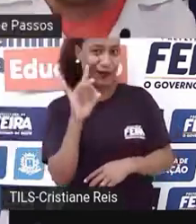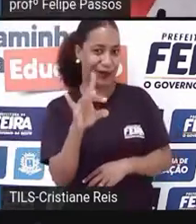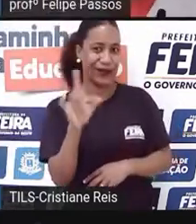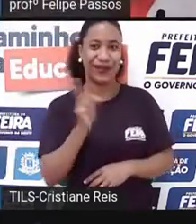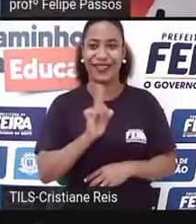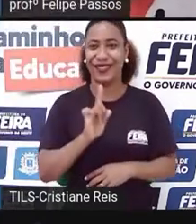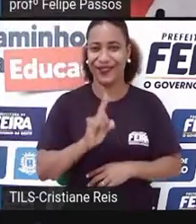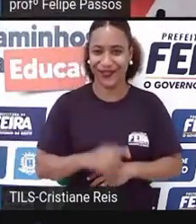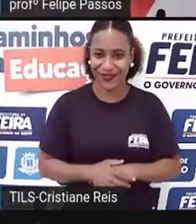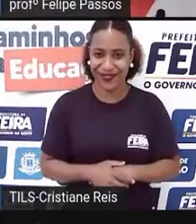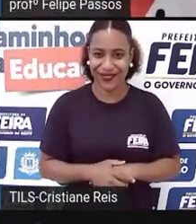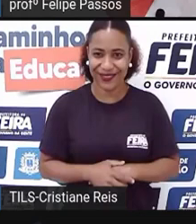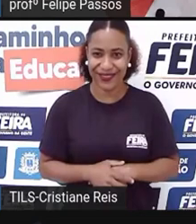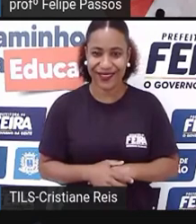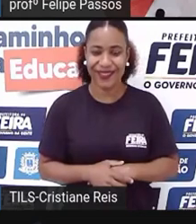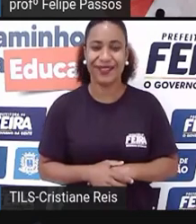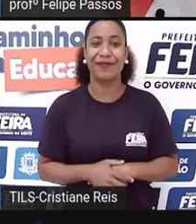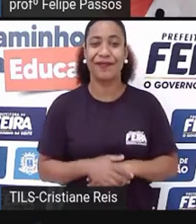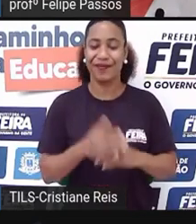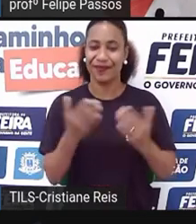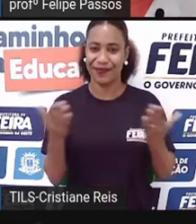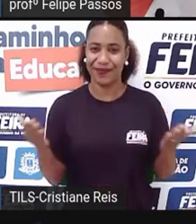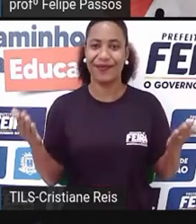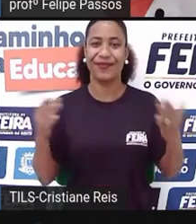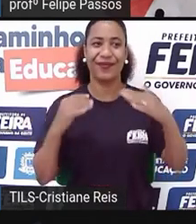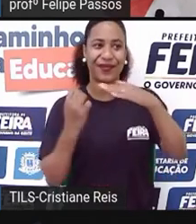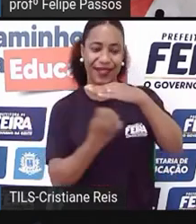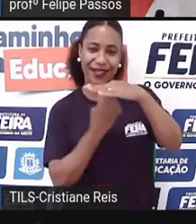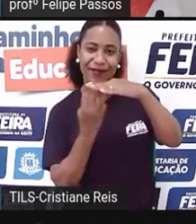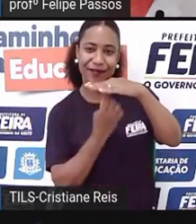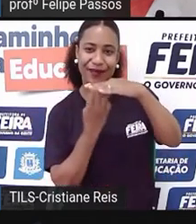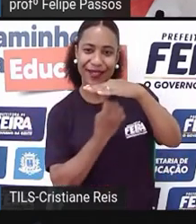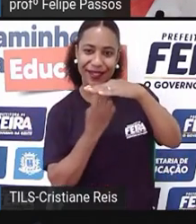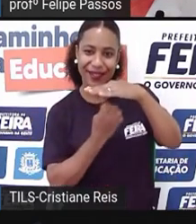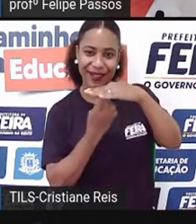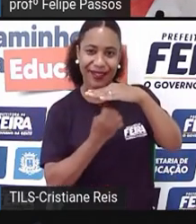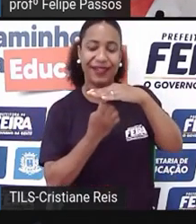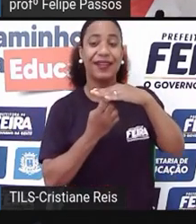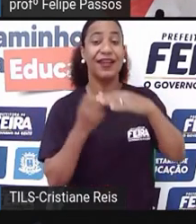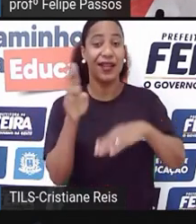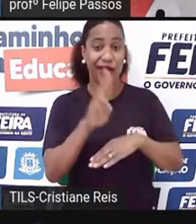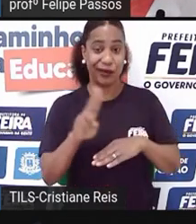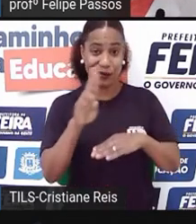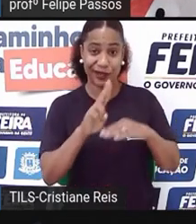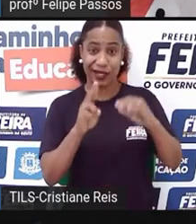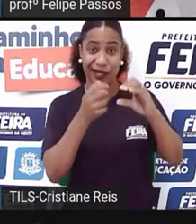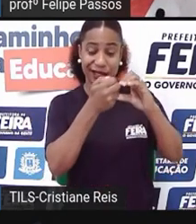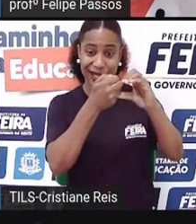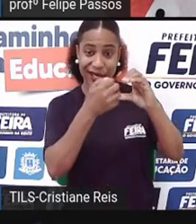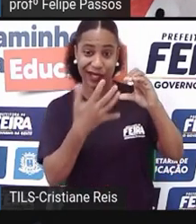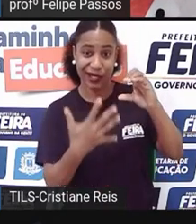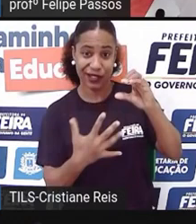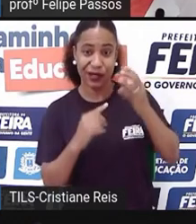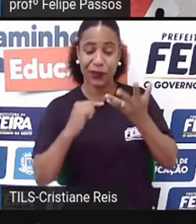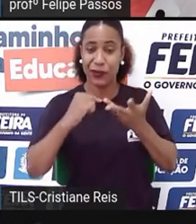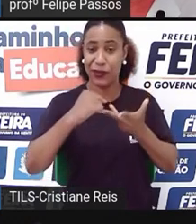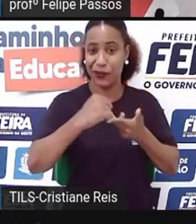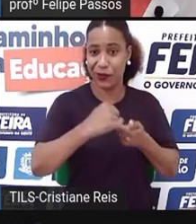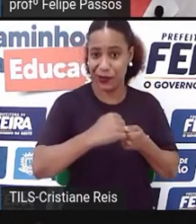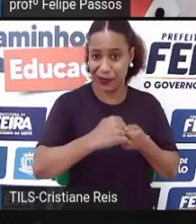empreender é usar suas melhores características, então, aonde você estiver.